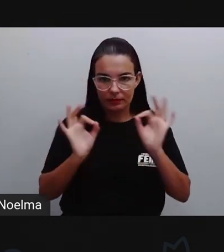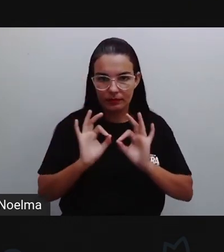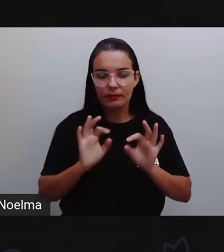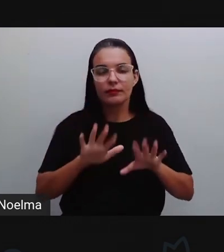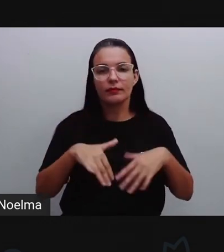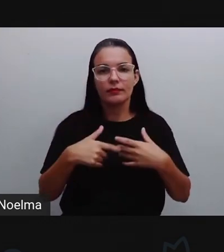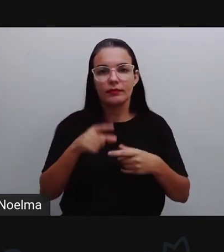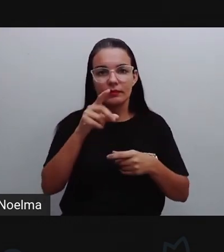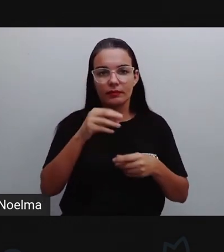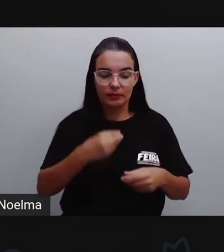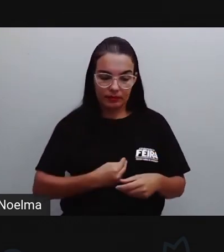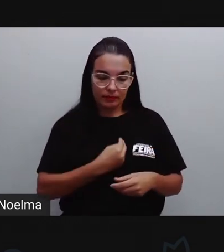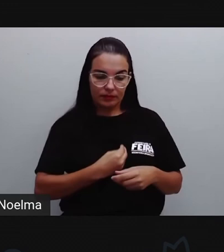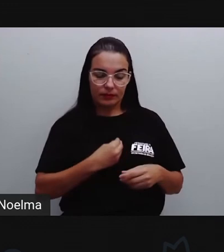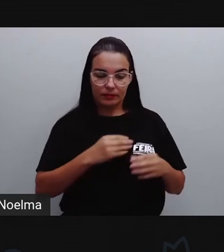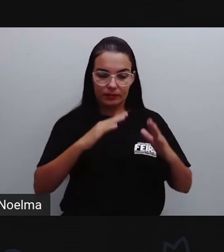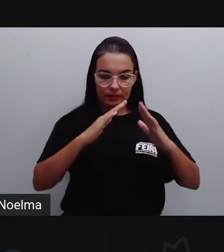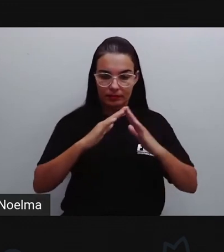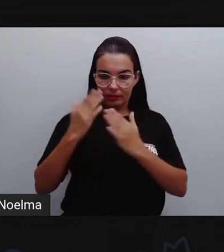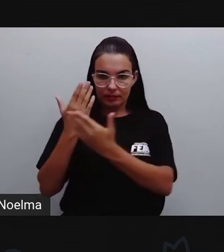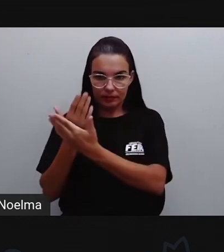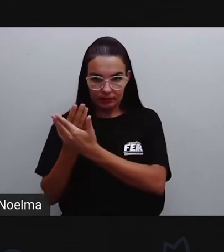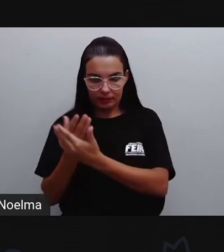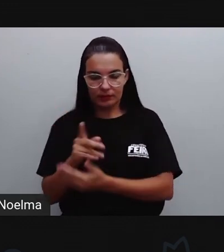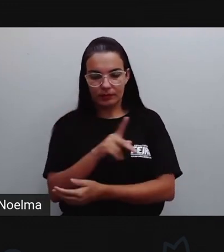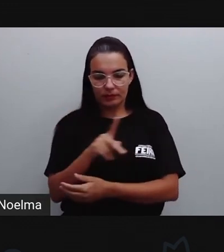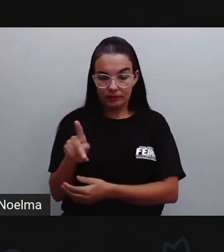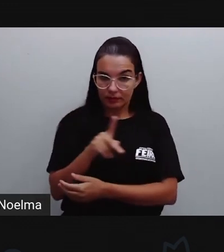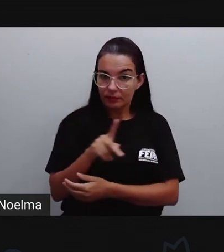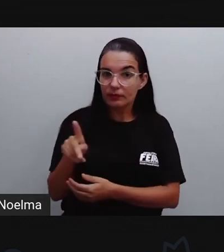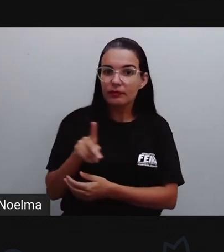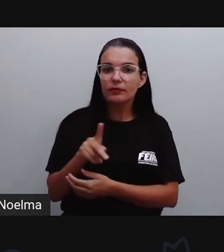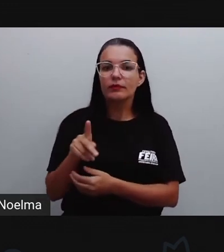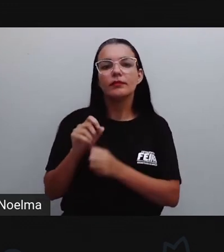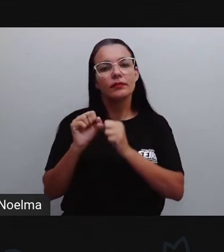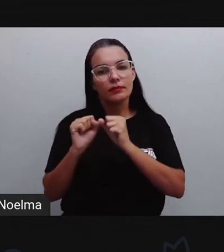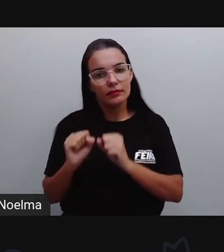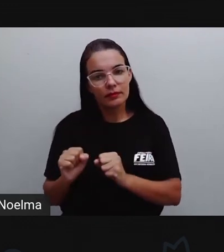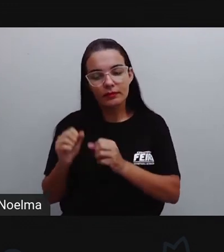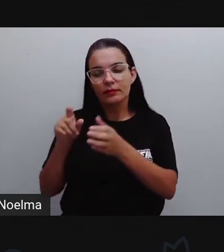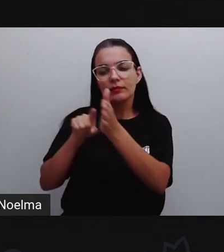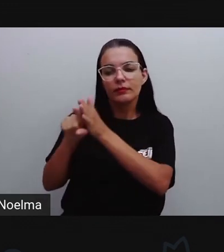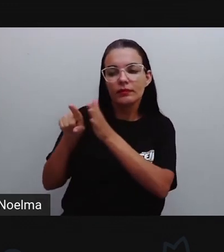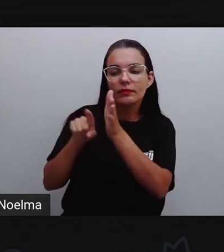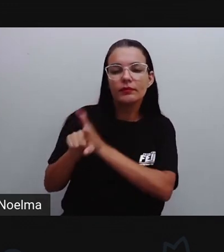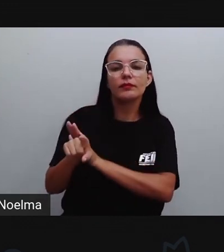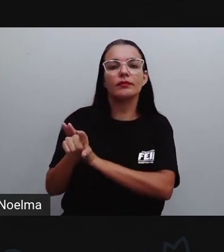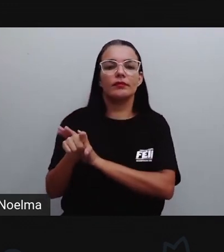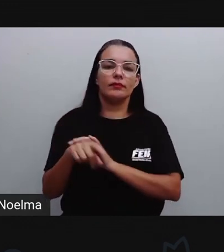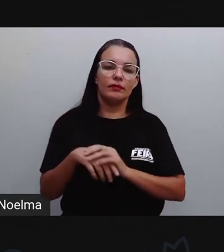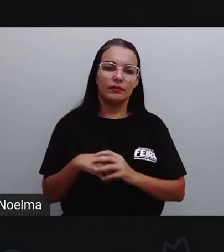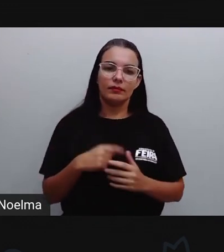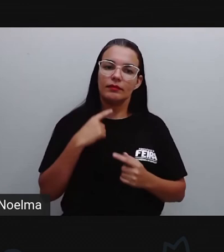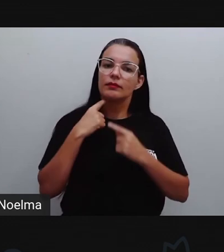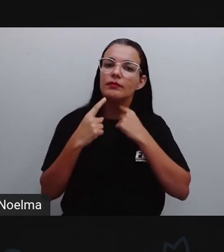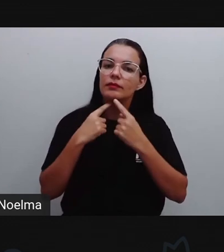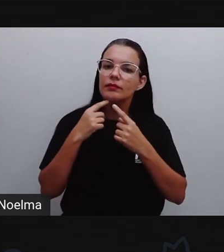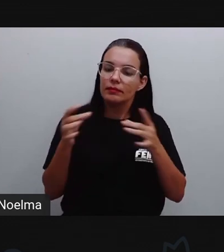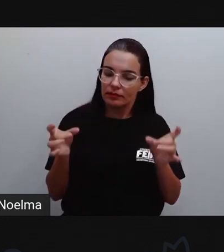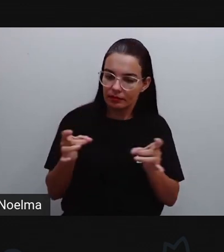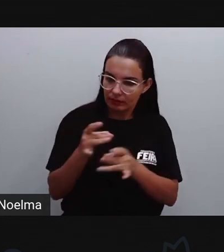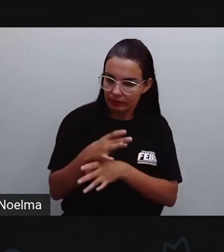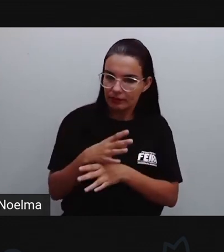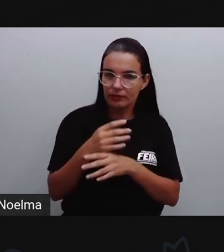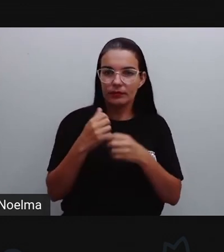presencial com o seu professor ou a sua professora, vocês podem estar tirando as